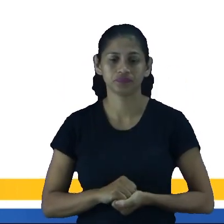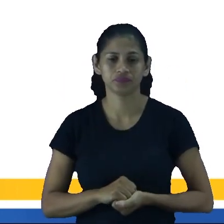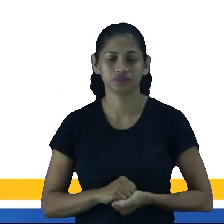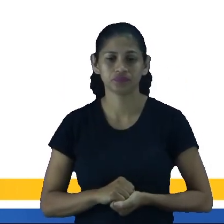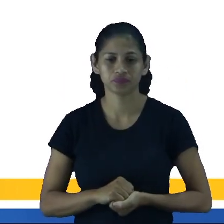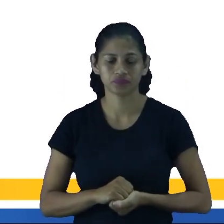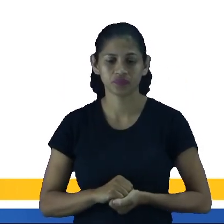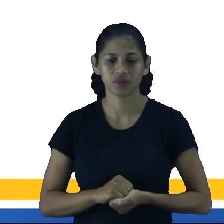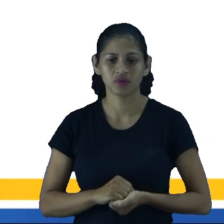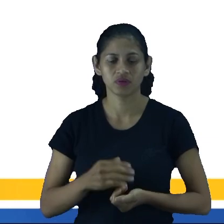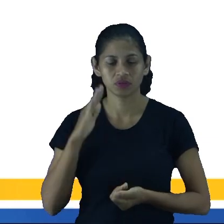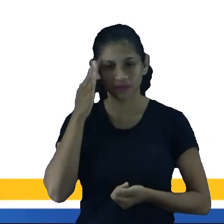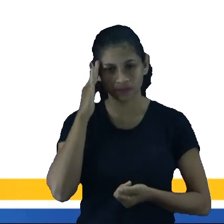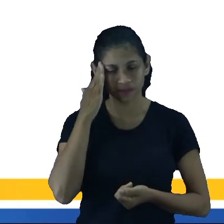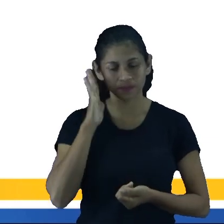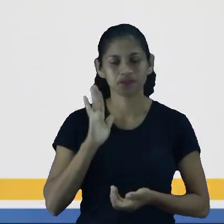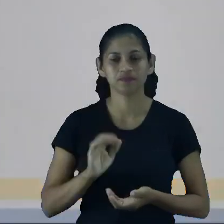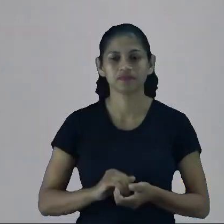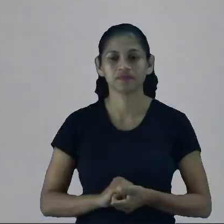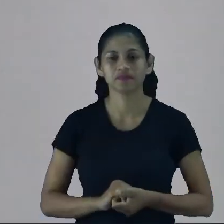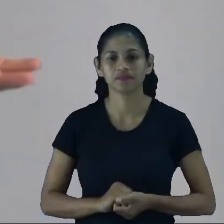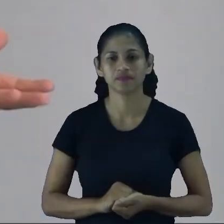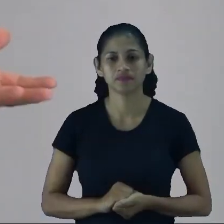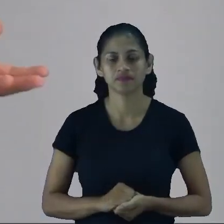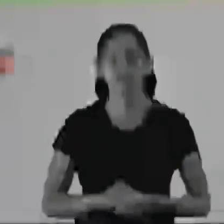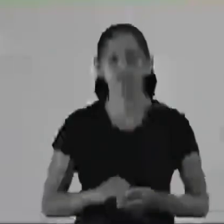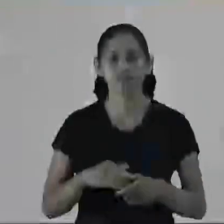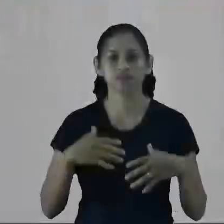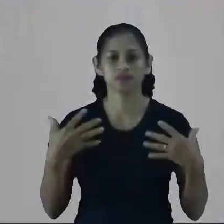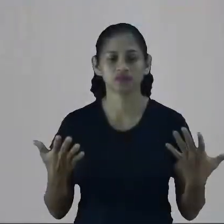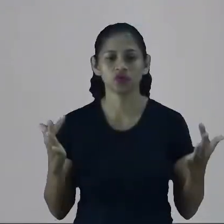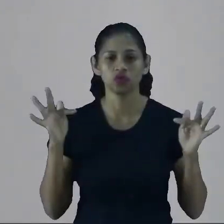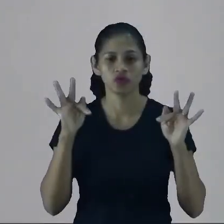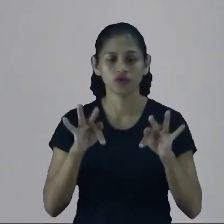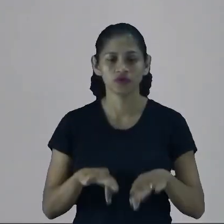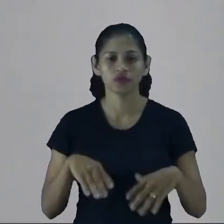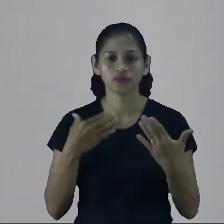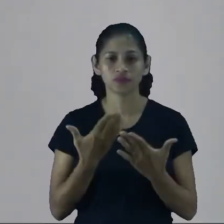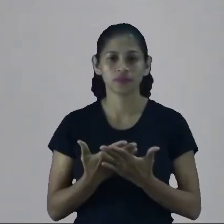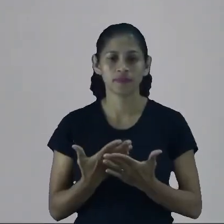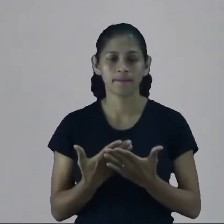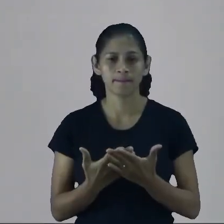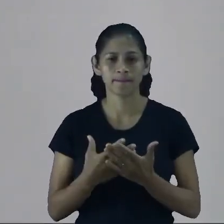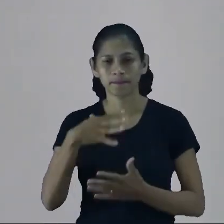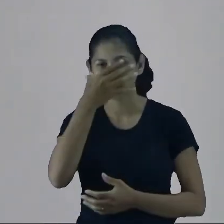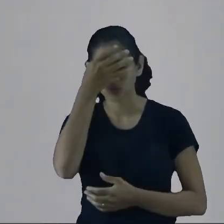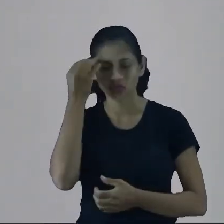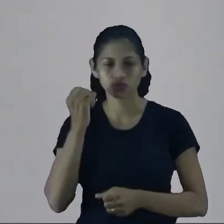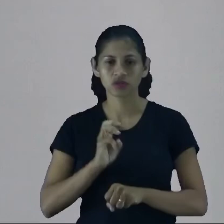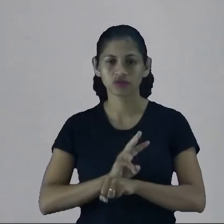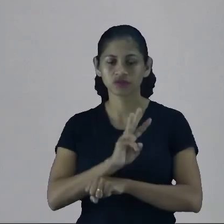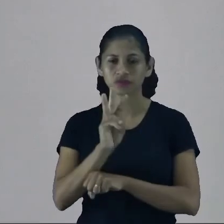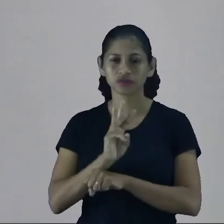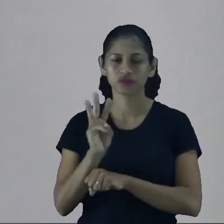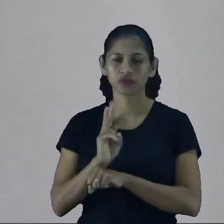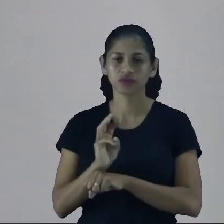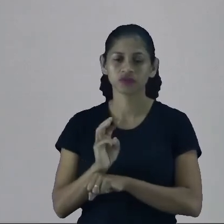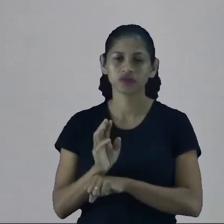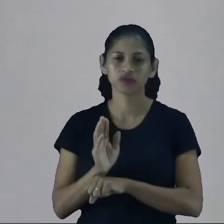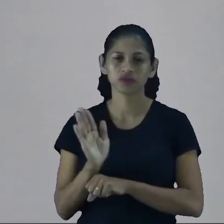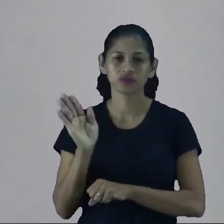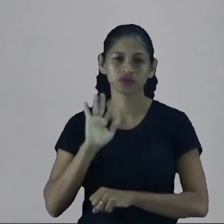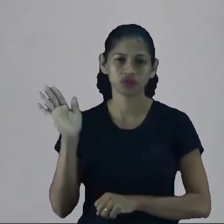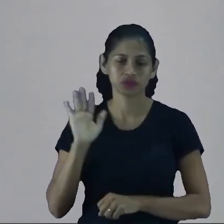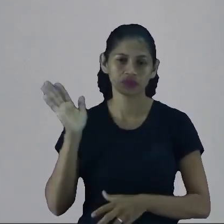já dá a entender isso, tá, galerinha? Então, aqui chegamos ao final de mais uma aula. Não esqueçam de acessar a plataforma Eduque.